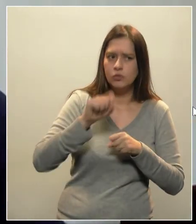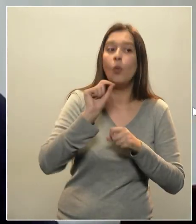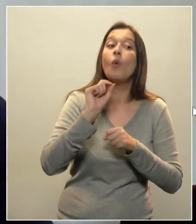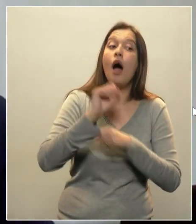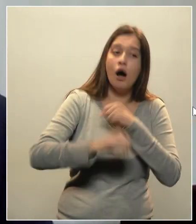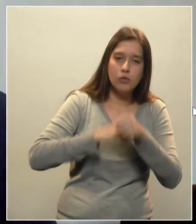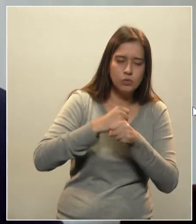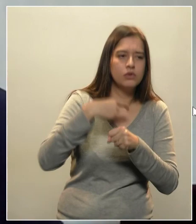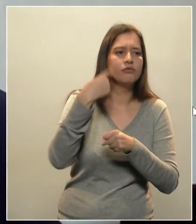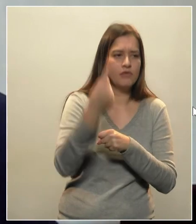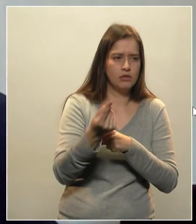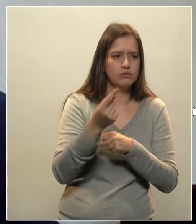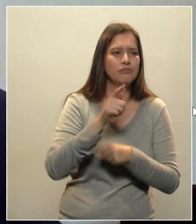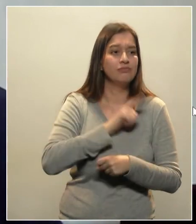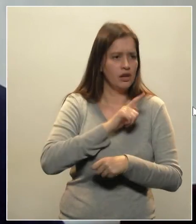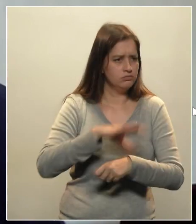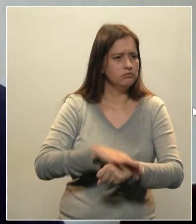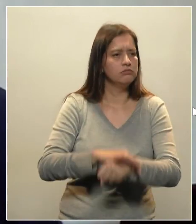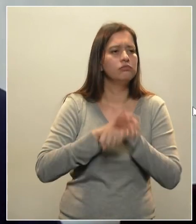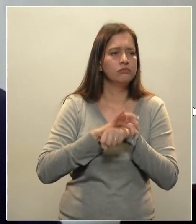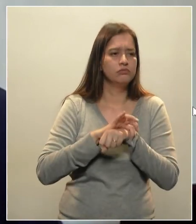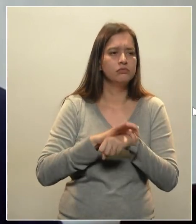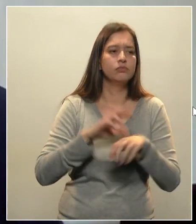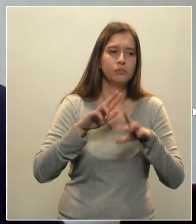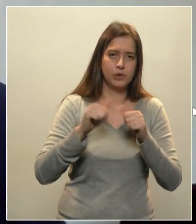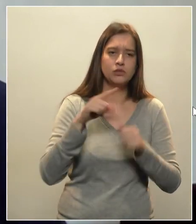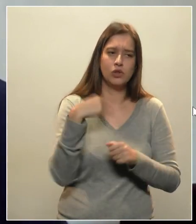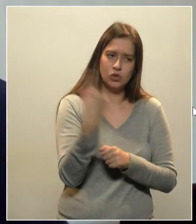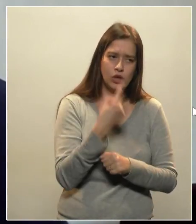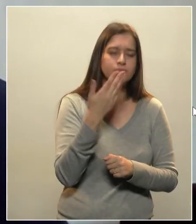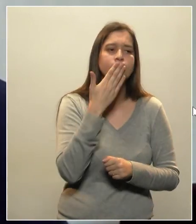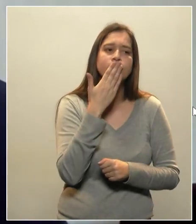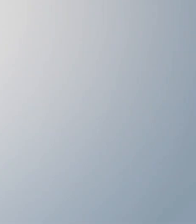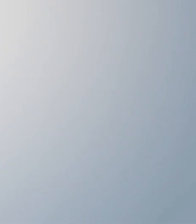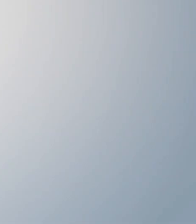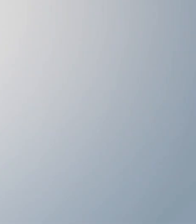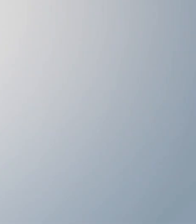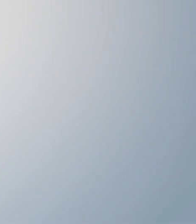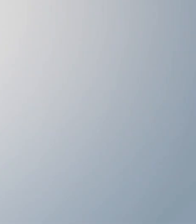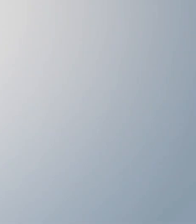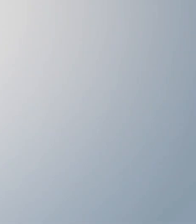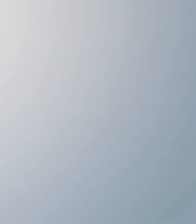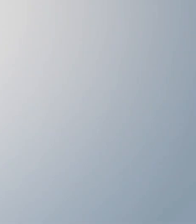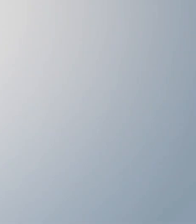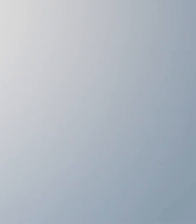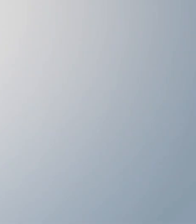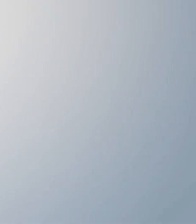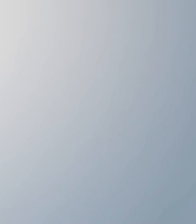Então, fica aqui, mais uma vez, a nossa preocupação e o nosso apelo ao governador. E aí,